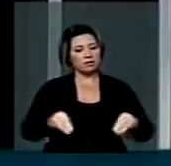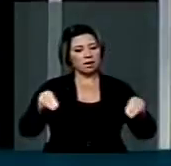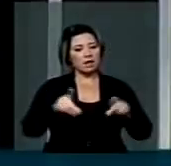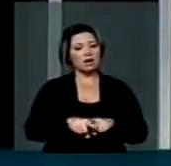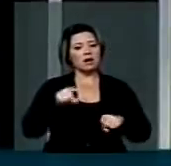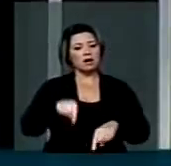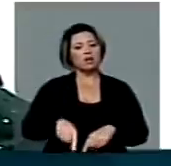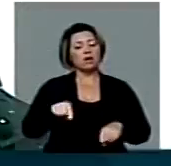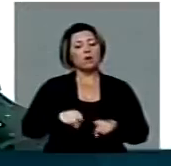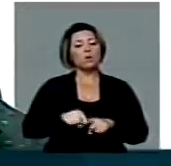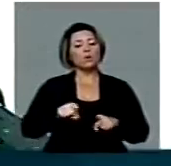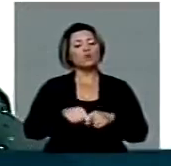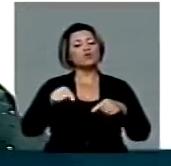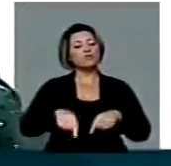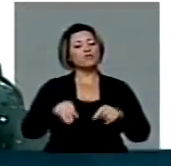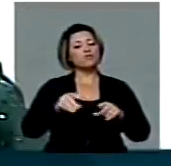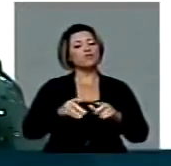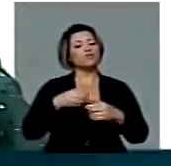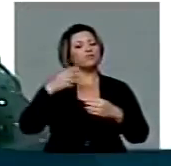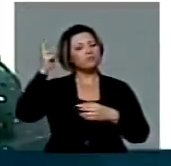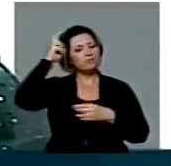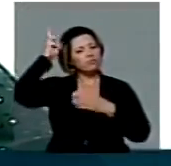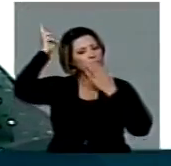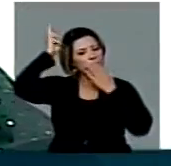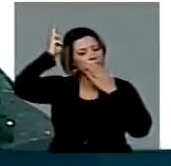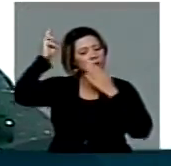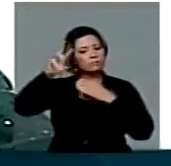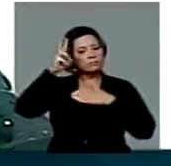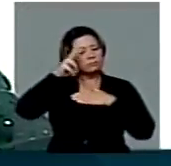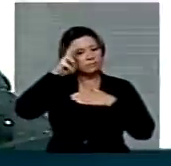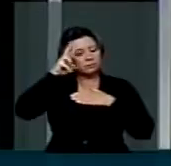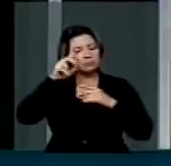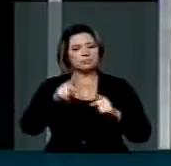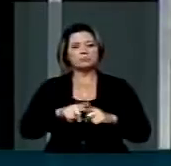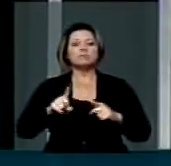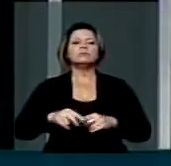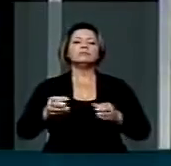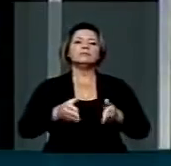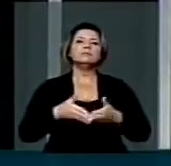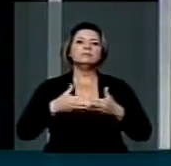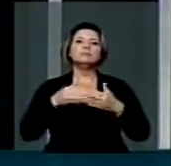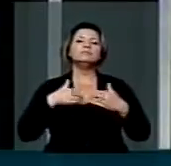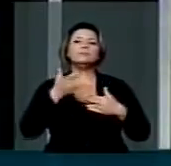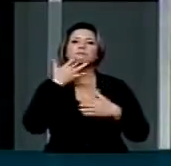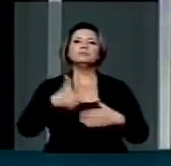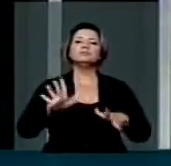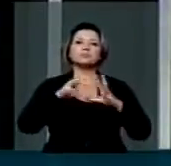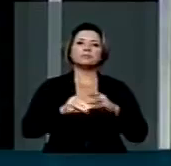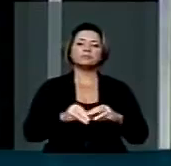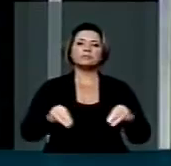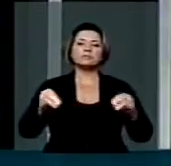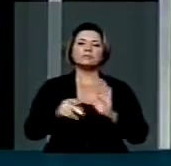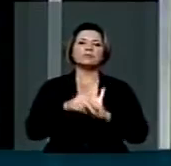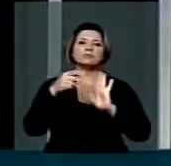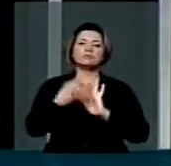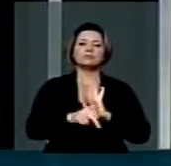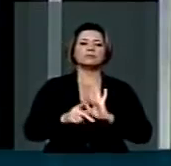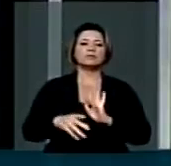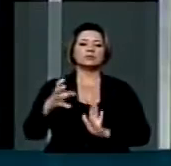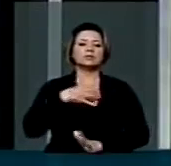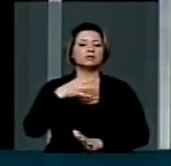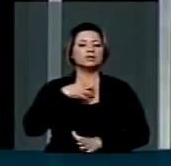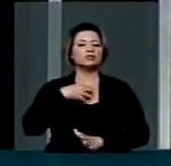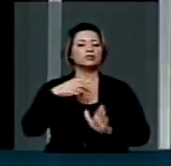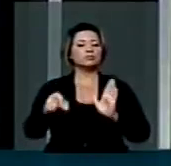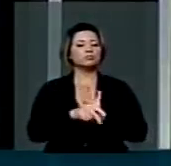lugar dos seus mortos. Mais do que isso, o que eles reivindicam não é a propriedade, o pertencimento. Não é